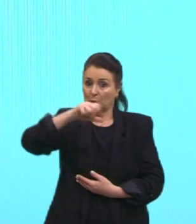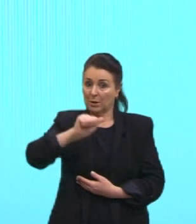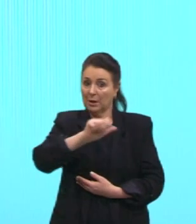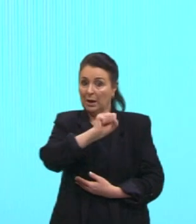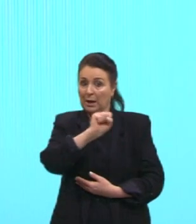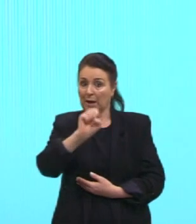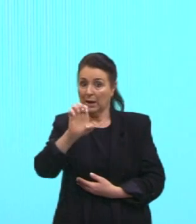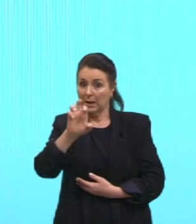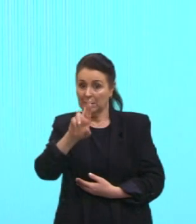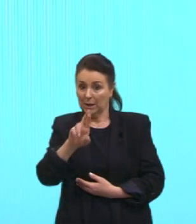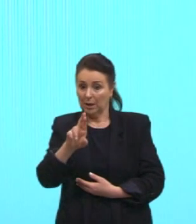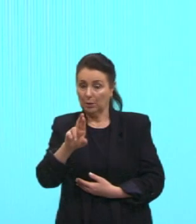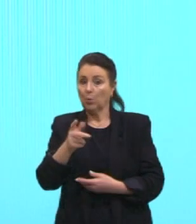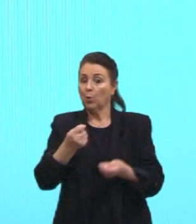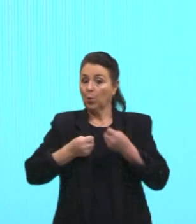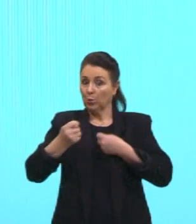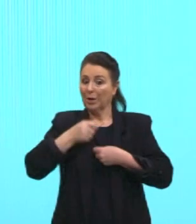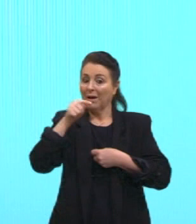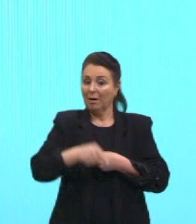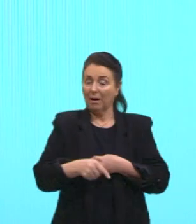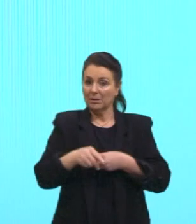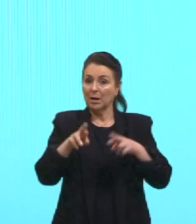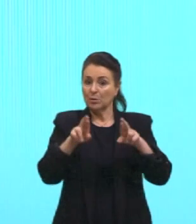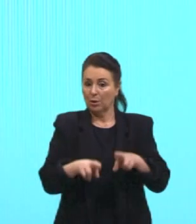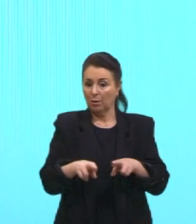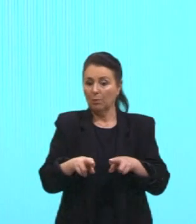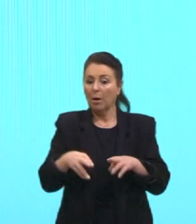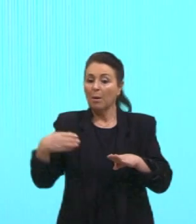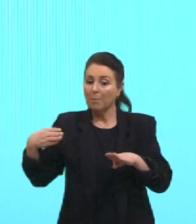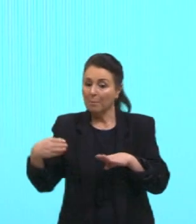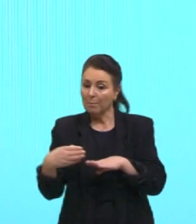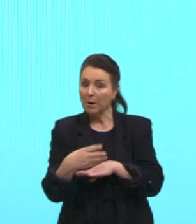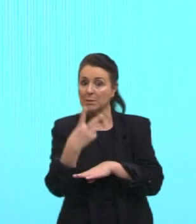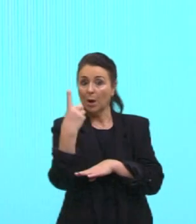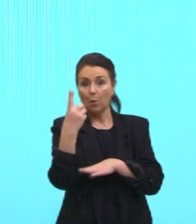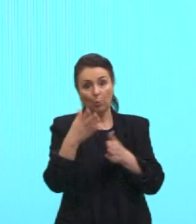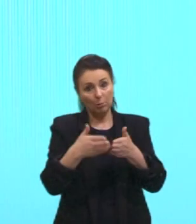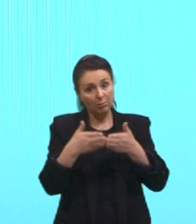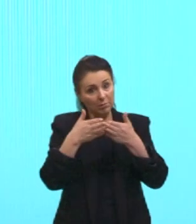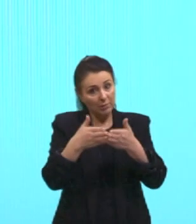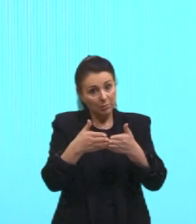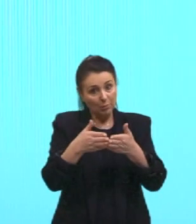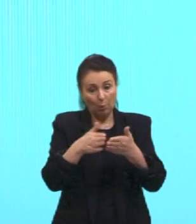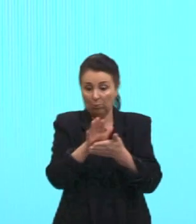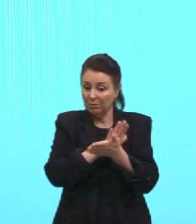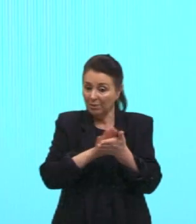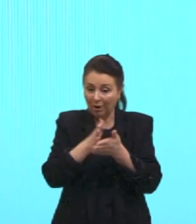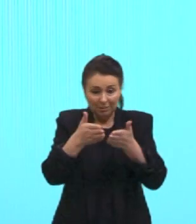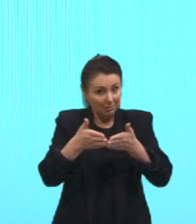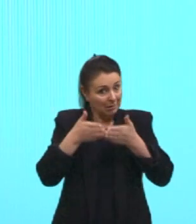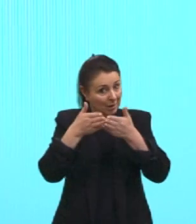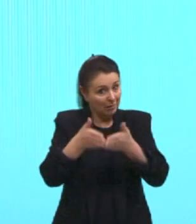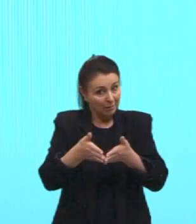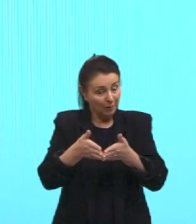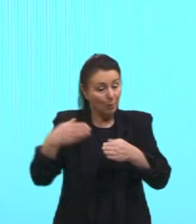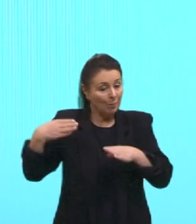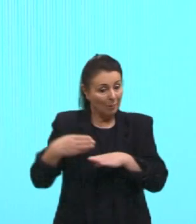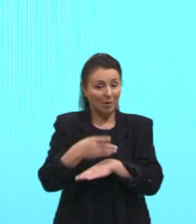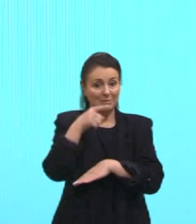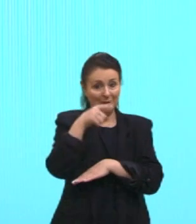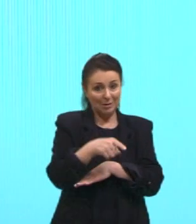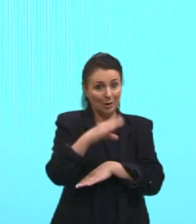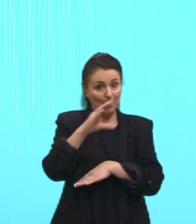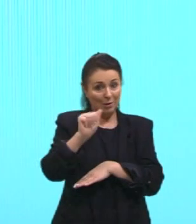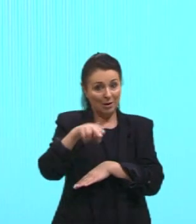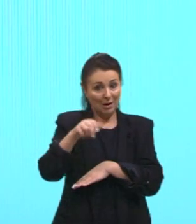dizer, ó, vai passar aqui um navio por dia, ou quantos navios ele quiser, ou nenhum navio também. Então, eles tentam controlar